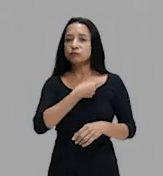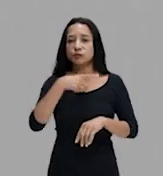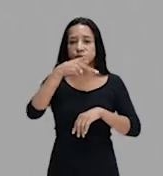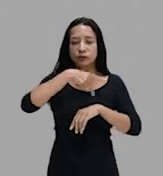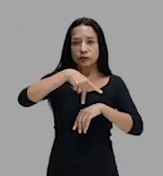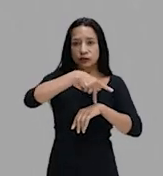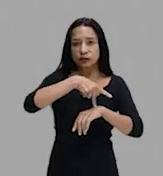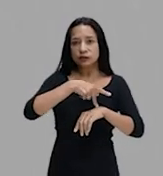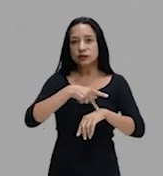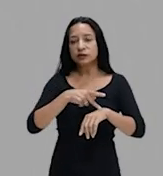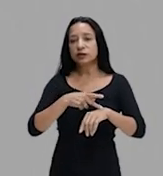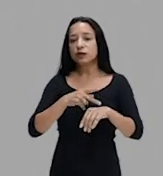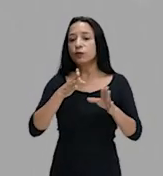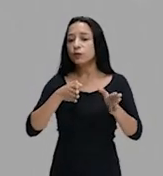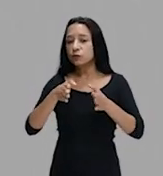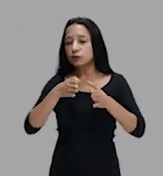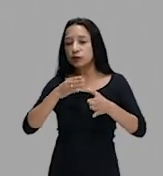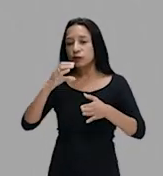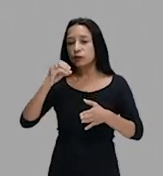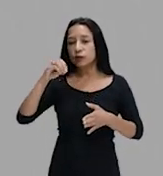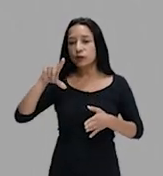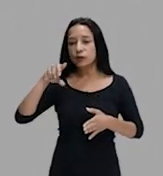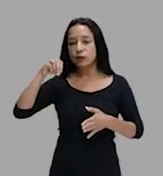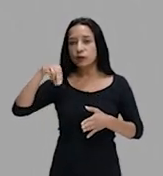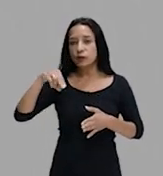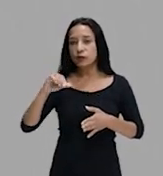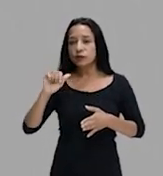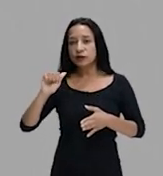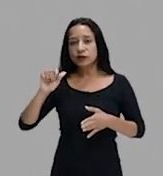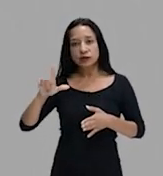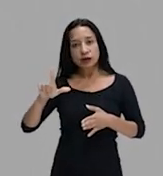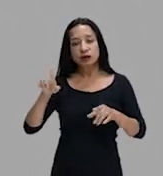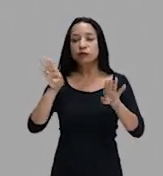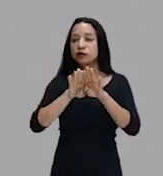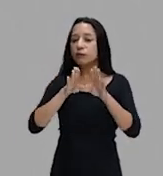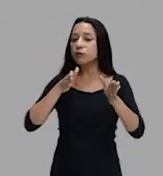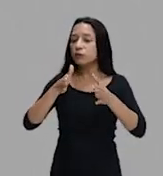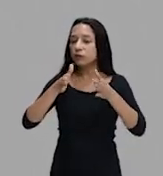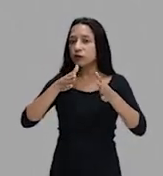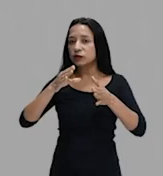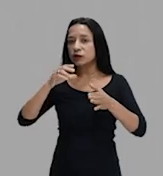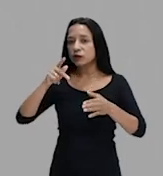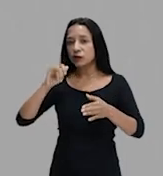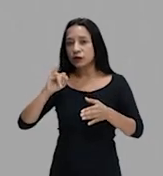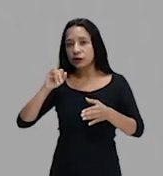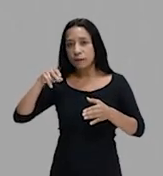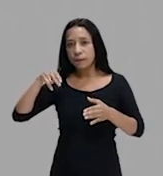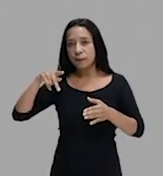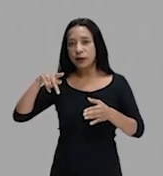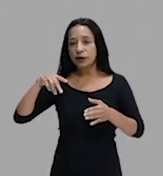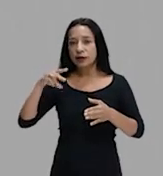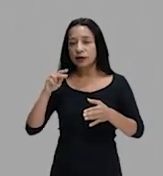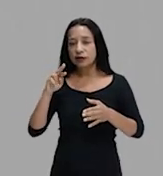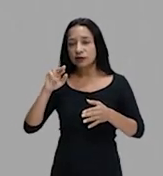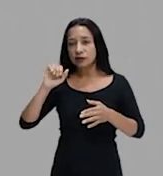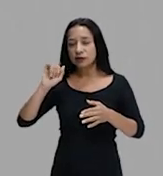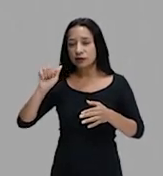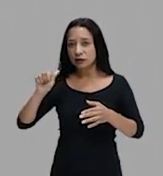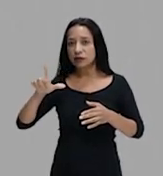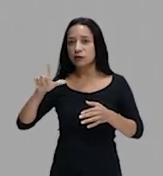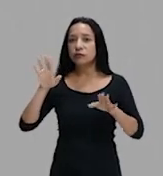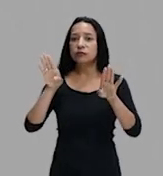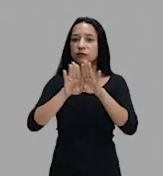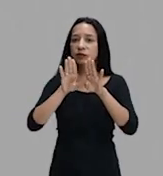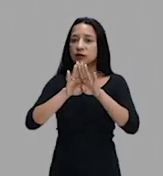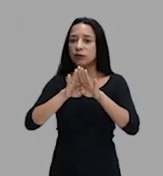Está presente no período colonial, está presente no período imperial, está presente no período republicano. O que nós